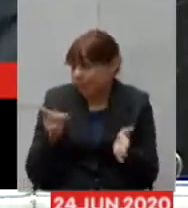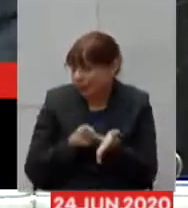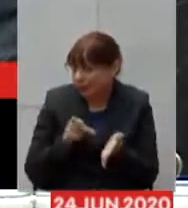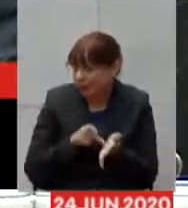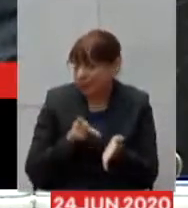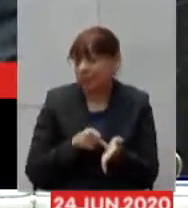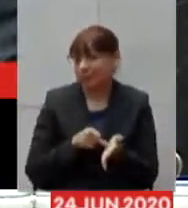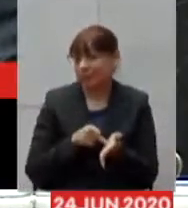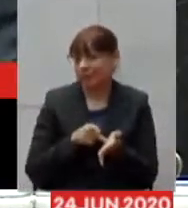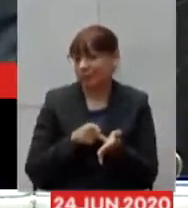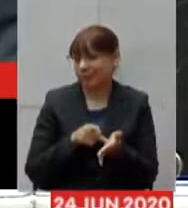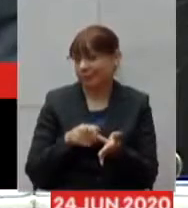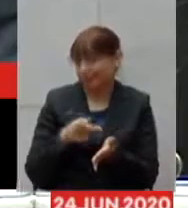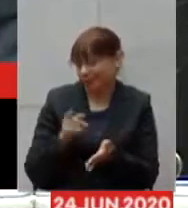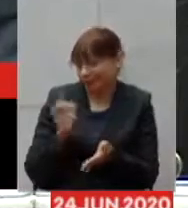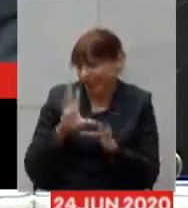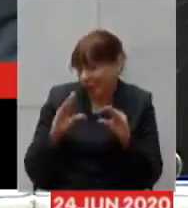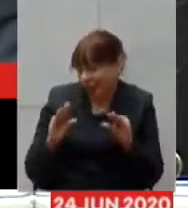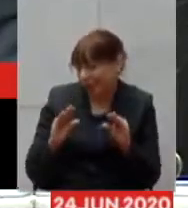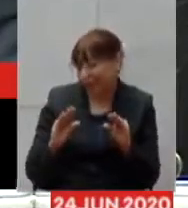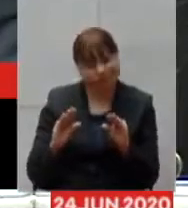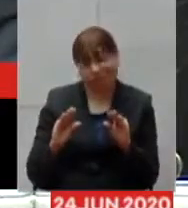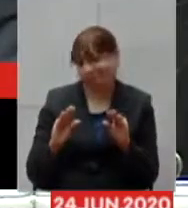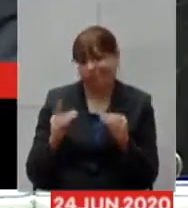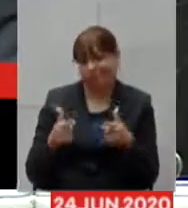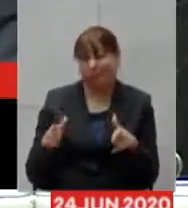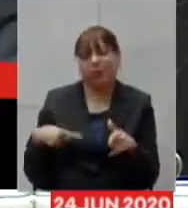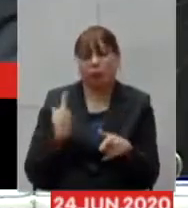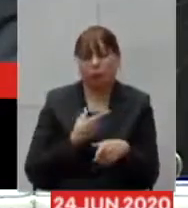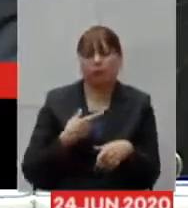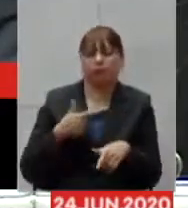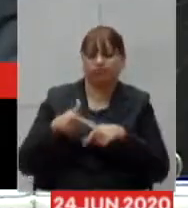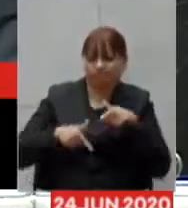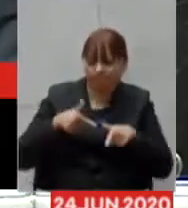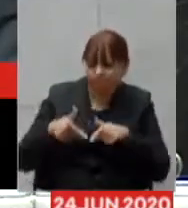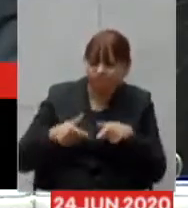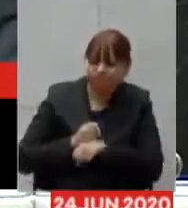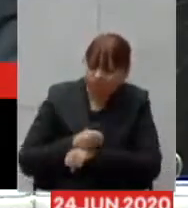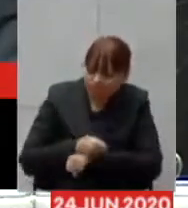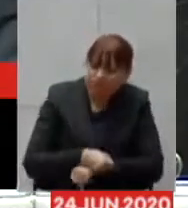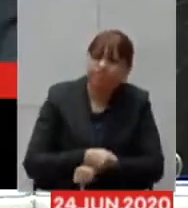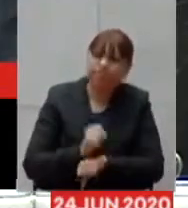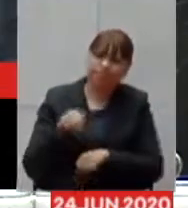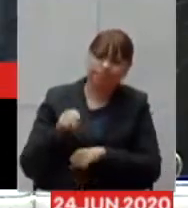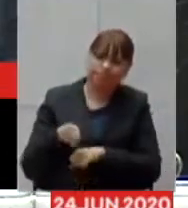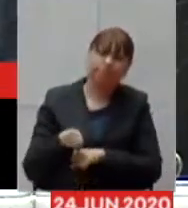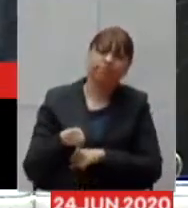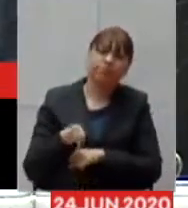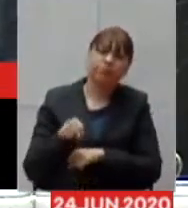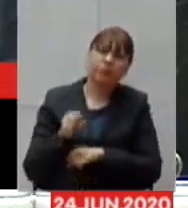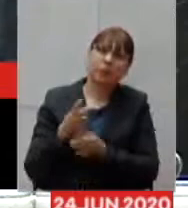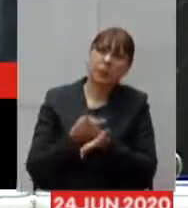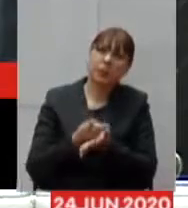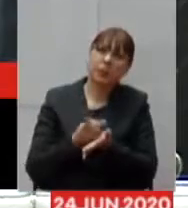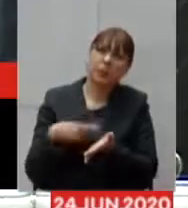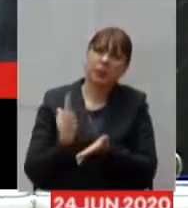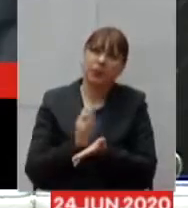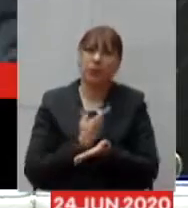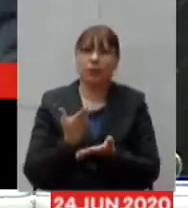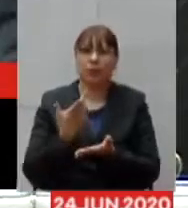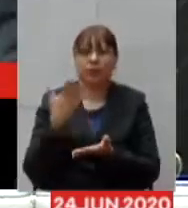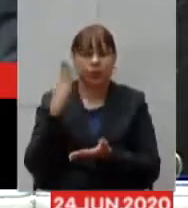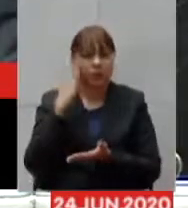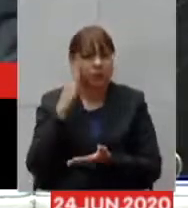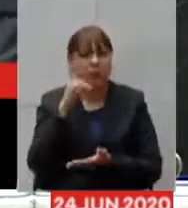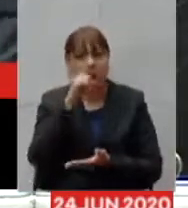pensar que está tranquilo efetivamente não está nós estamos com um trabalho muito intenso nós sempre tivemos a clara noção do